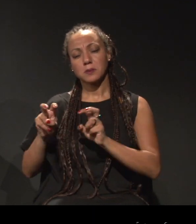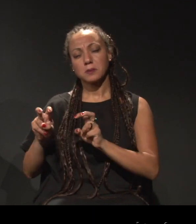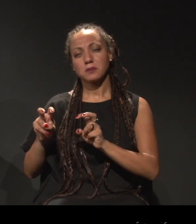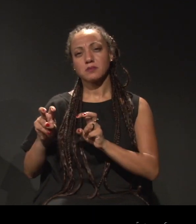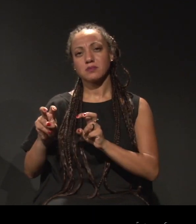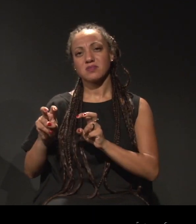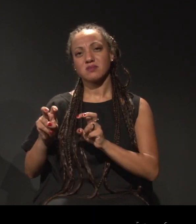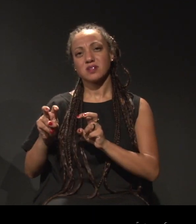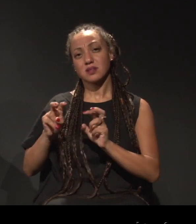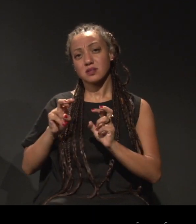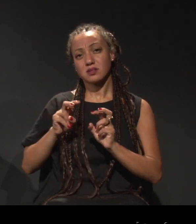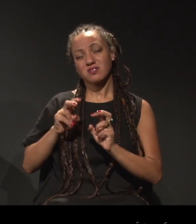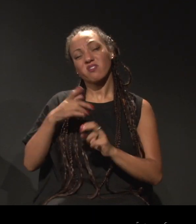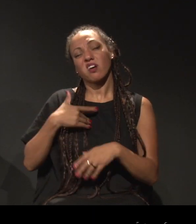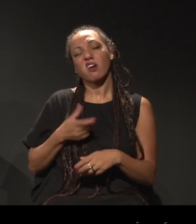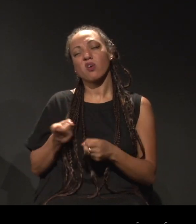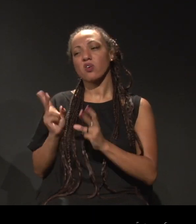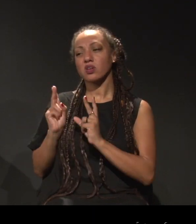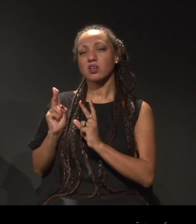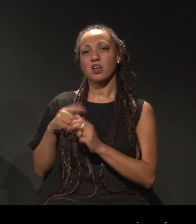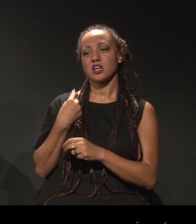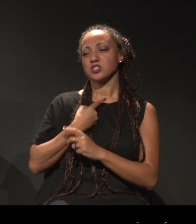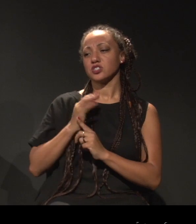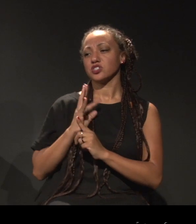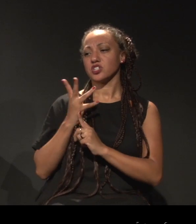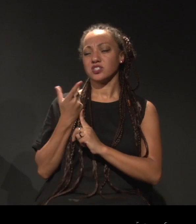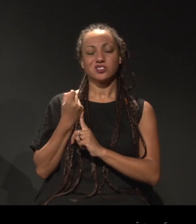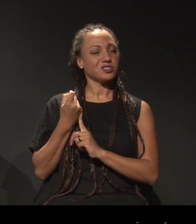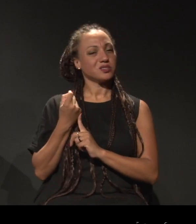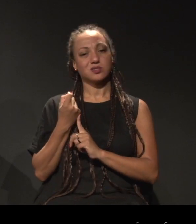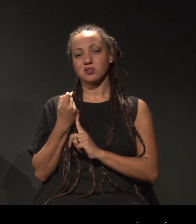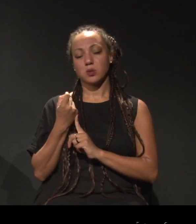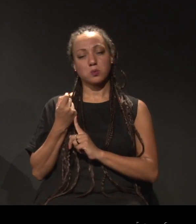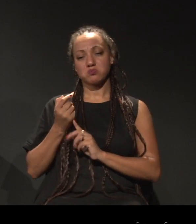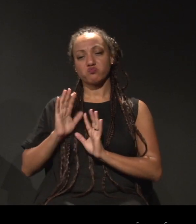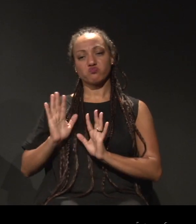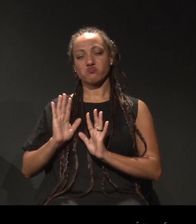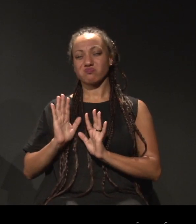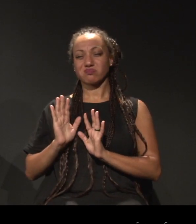tá, mas isso já está resolvido, nós artistas não vivemos isso.